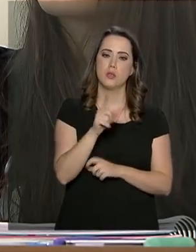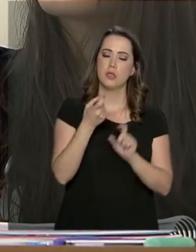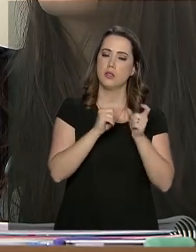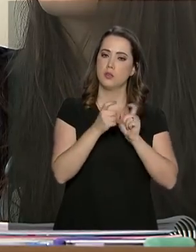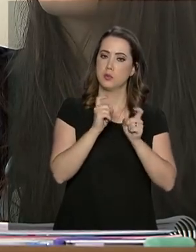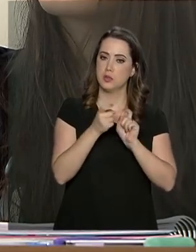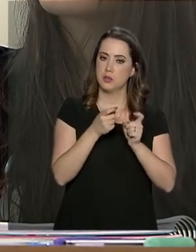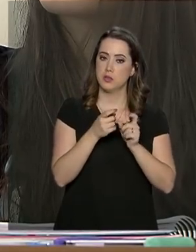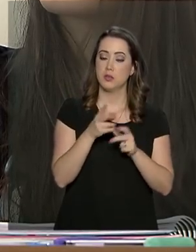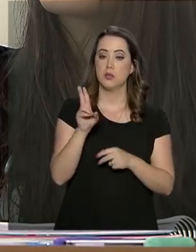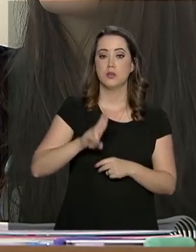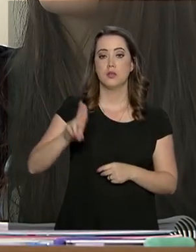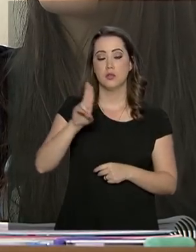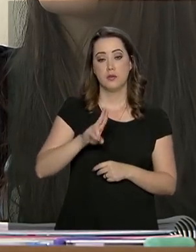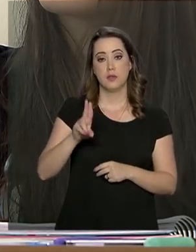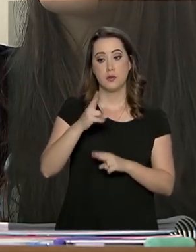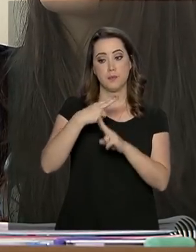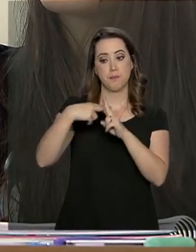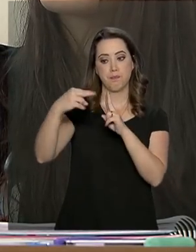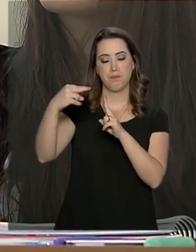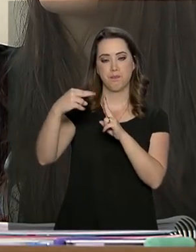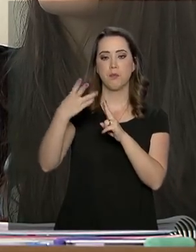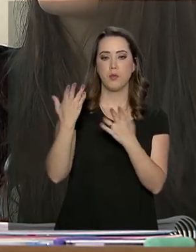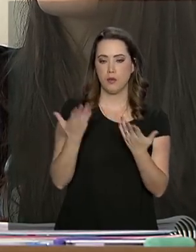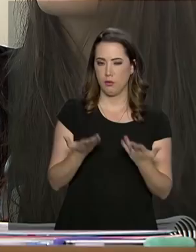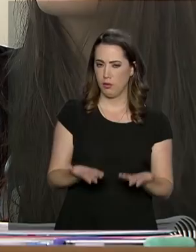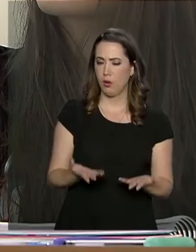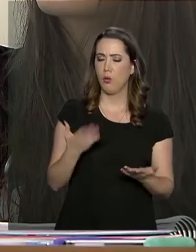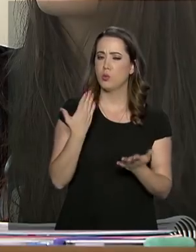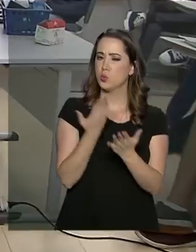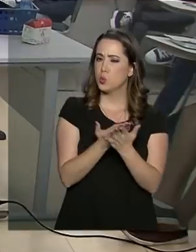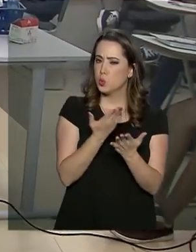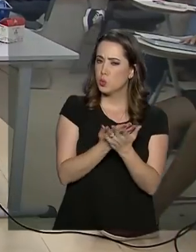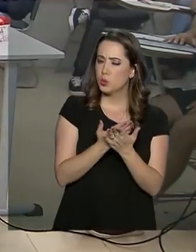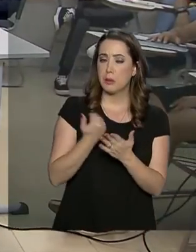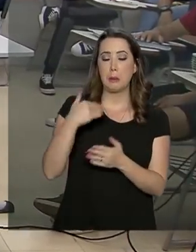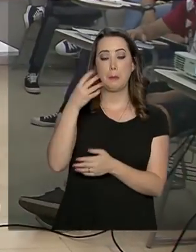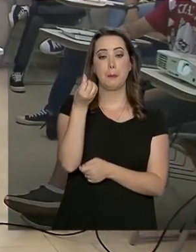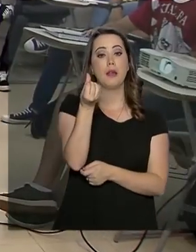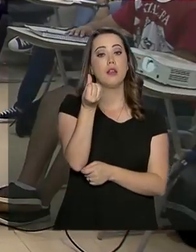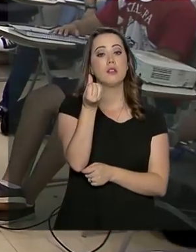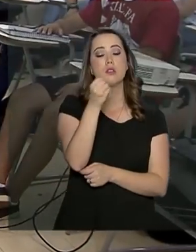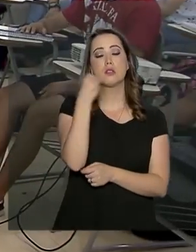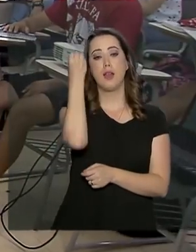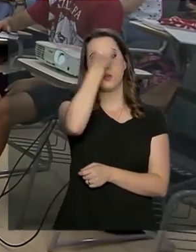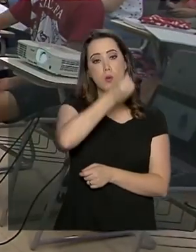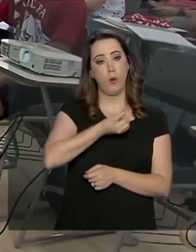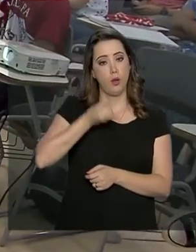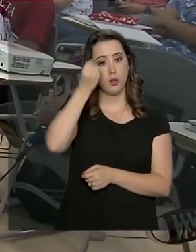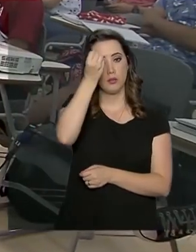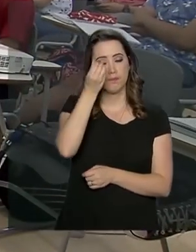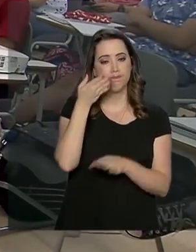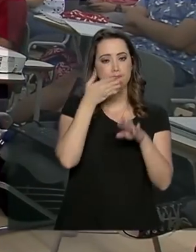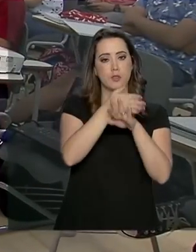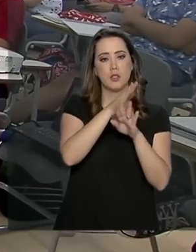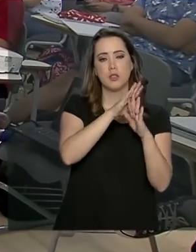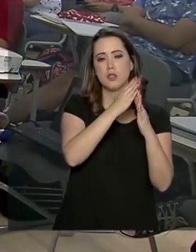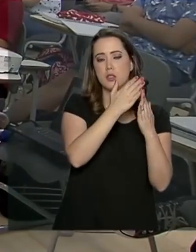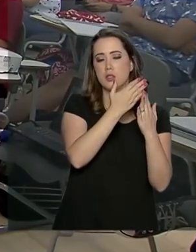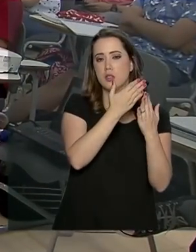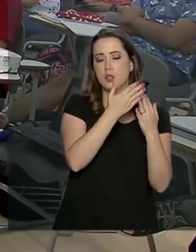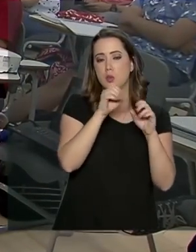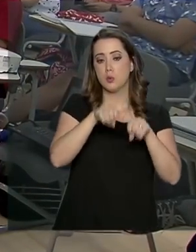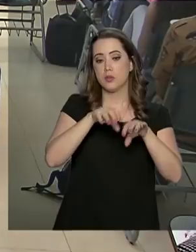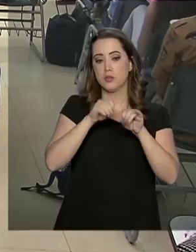administração na Universidade de Brasília. Para isso, está estudando mais de seis horas por dia e frequentando as aulas neste